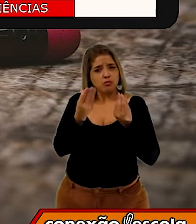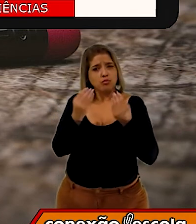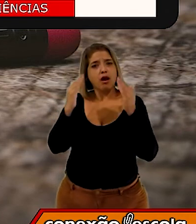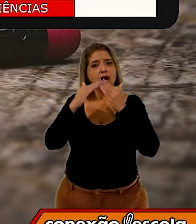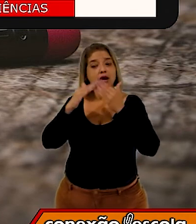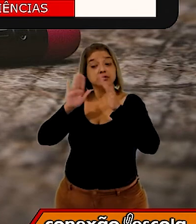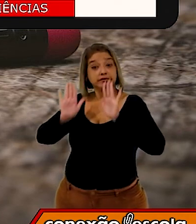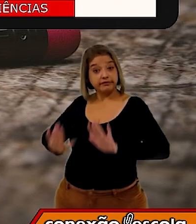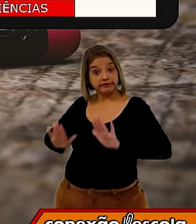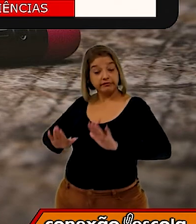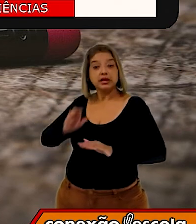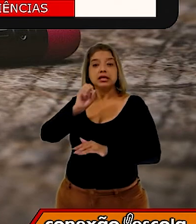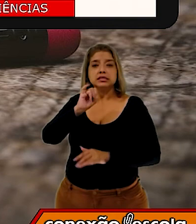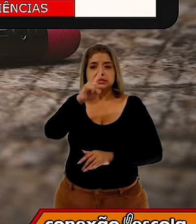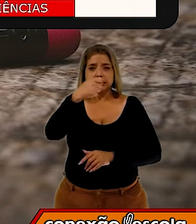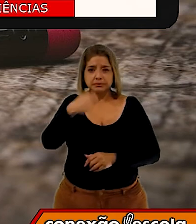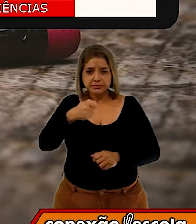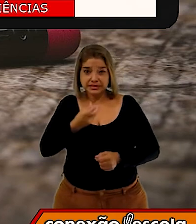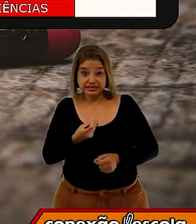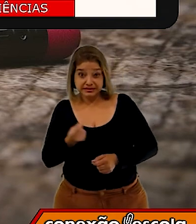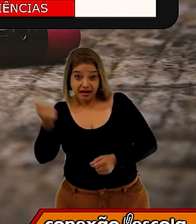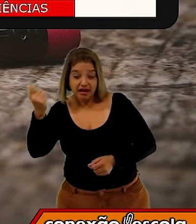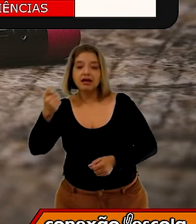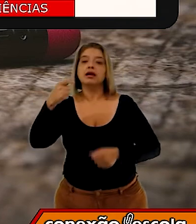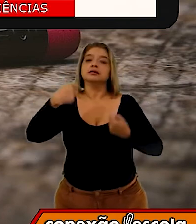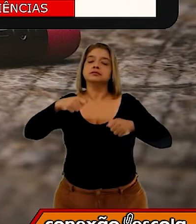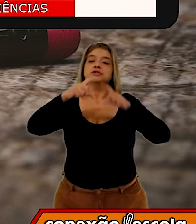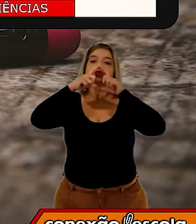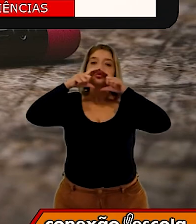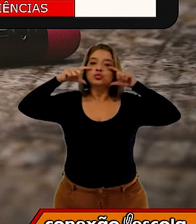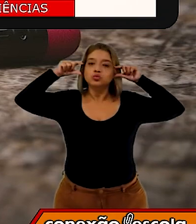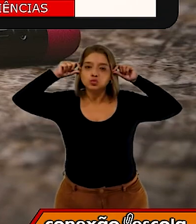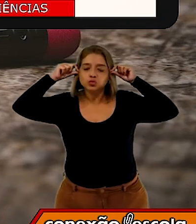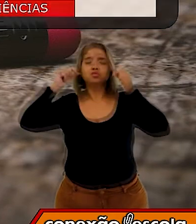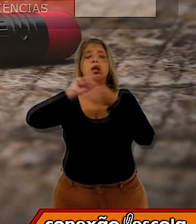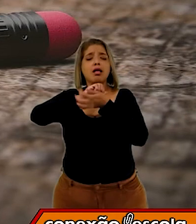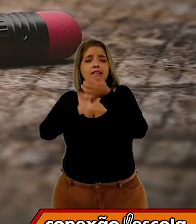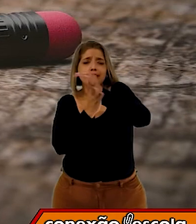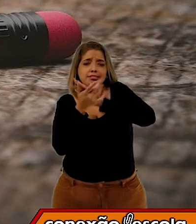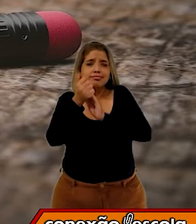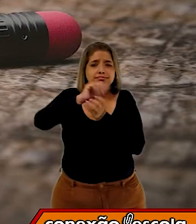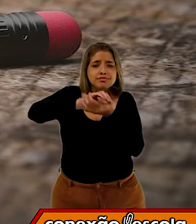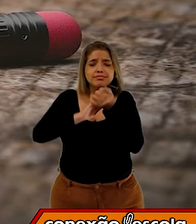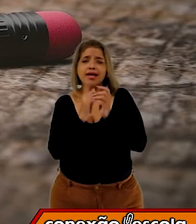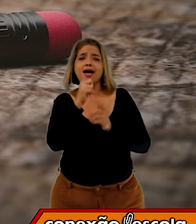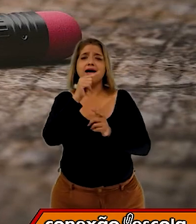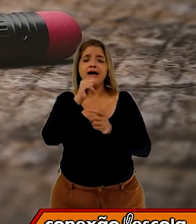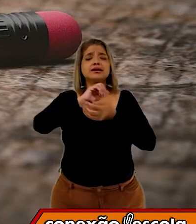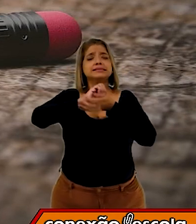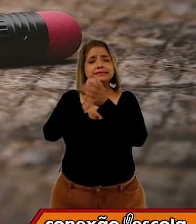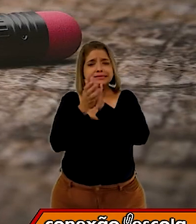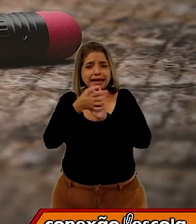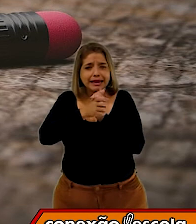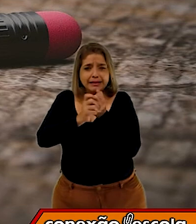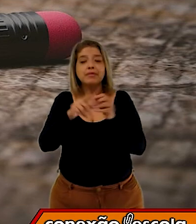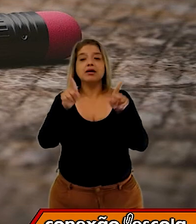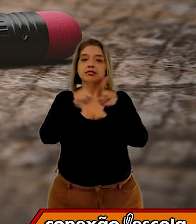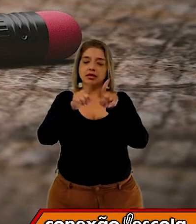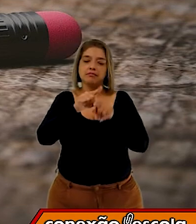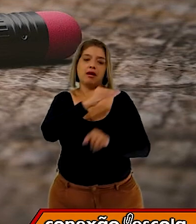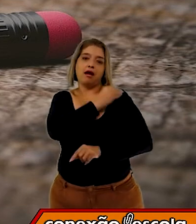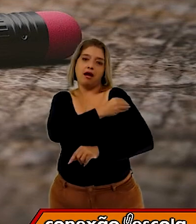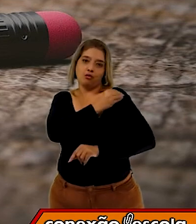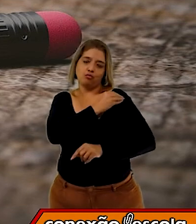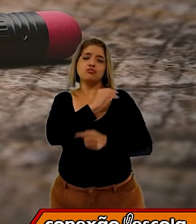precisar de sair, use máscara. Lave as mãozinhas com bastante água e sabão. E use álcool em gel,